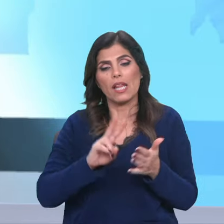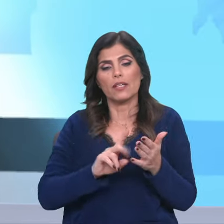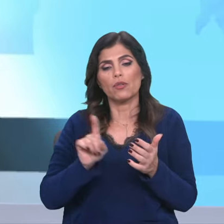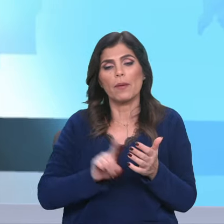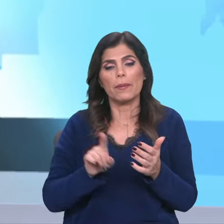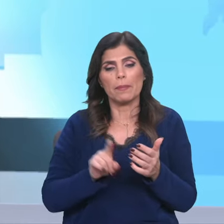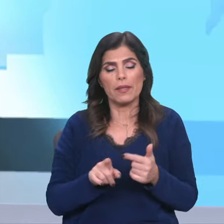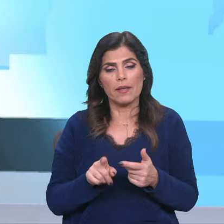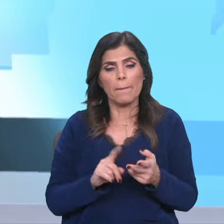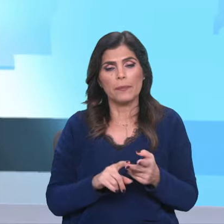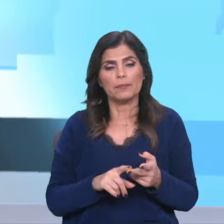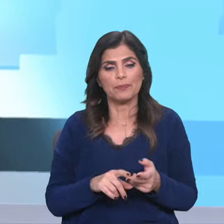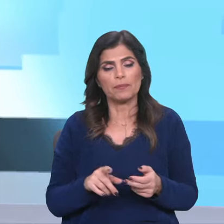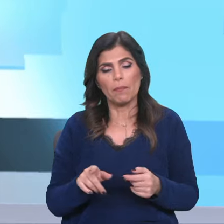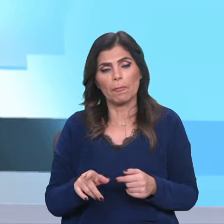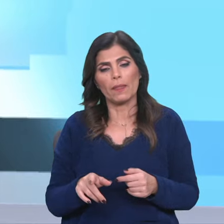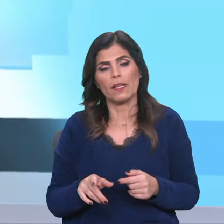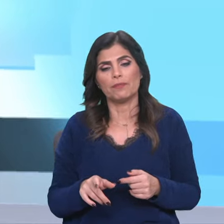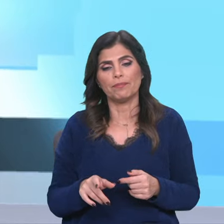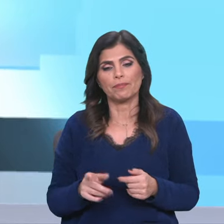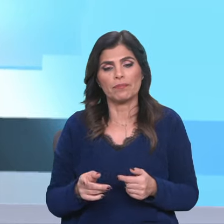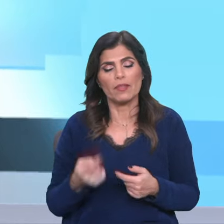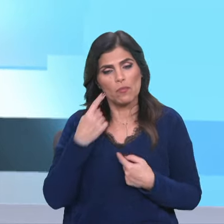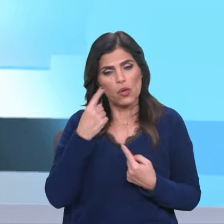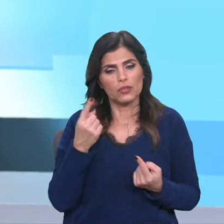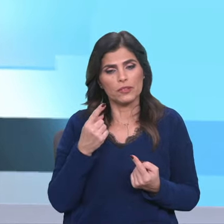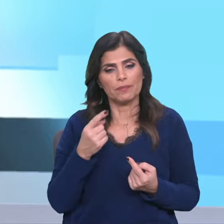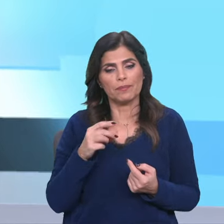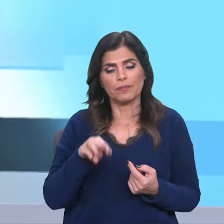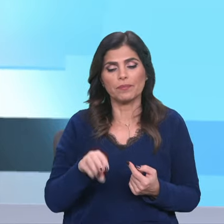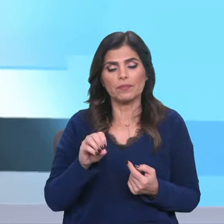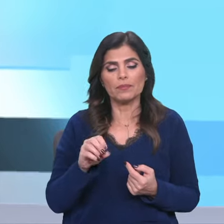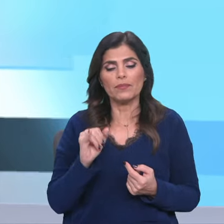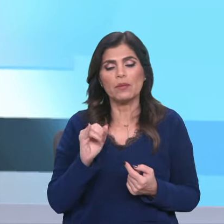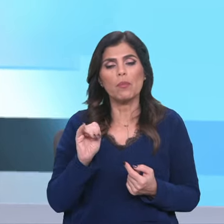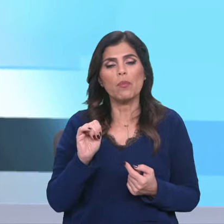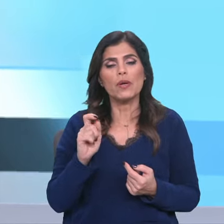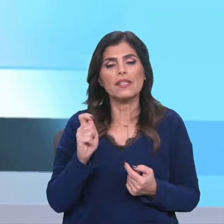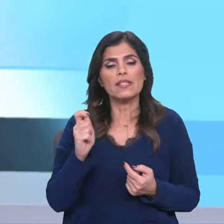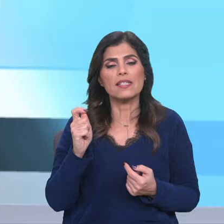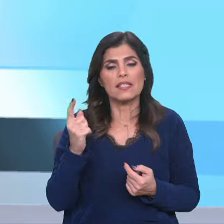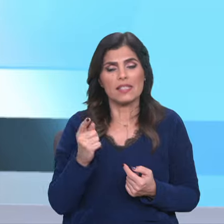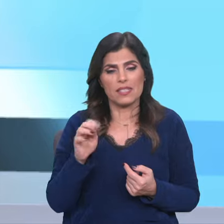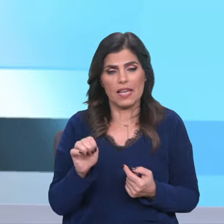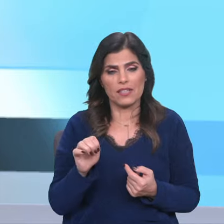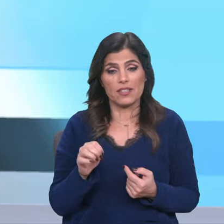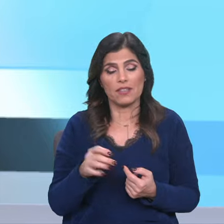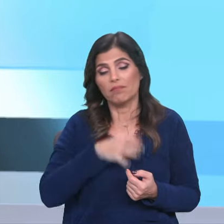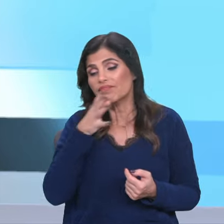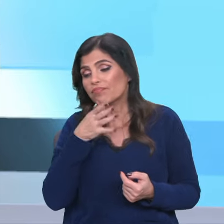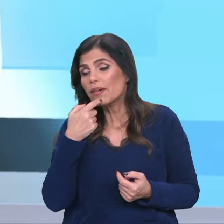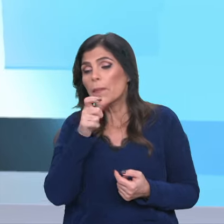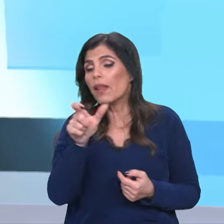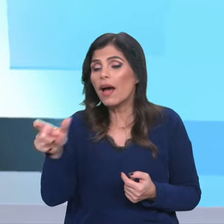do livro de Eutronómio e aí apresenta-nos essa figura de Moisés. Fala-nos, ao fim e ao cabo, o profeta, os profetas, eles são